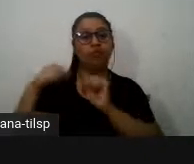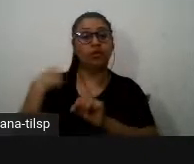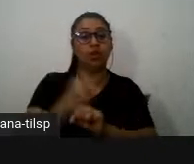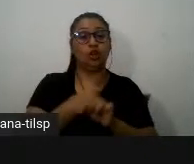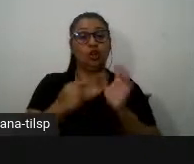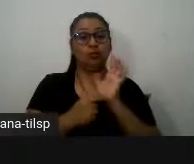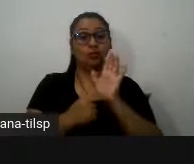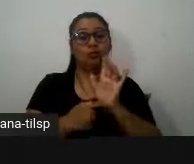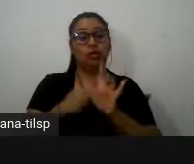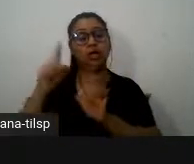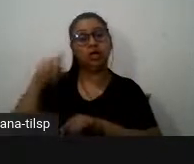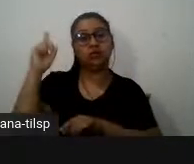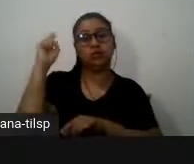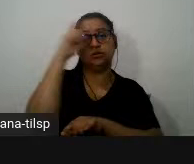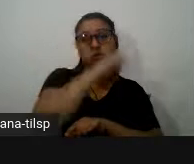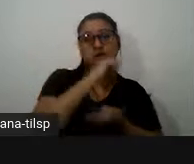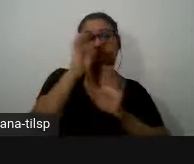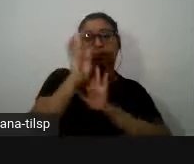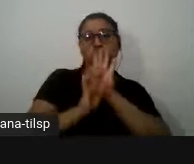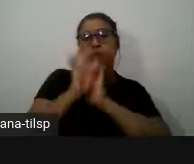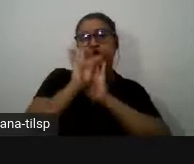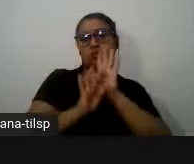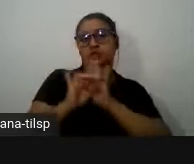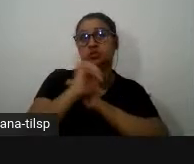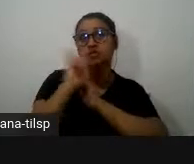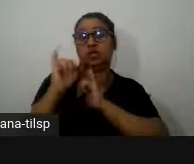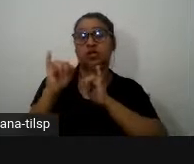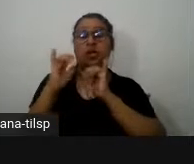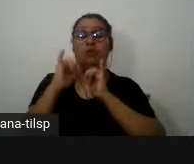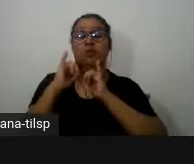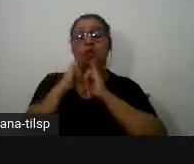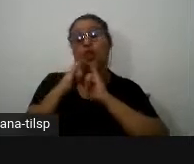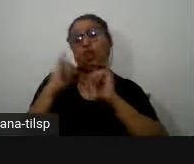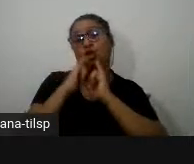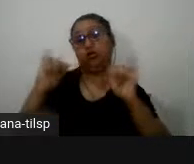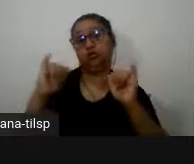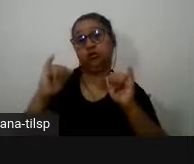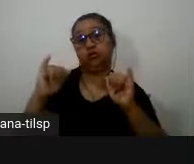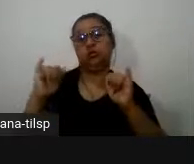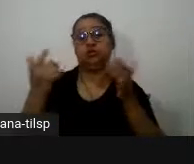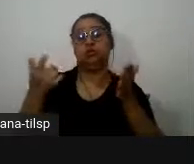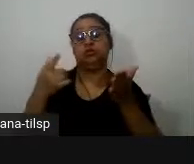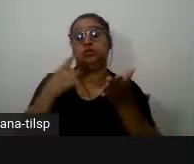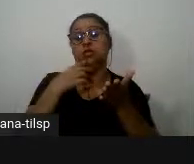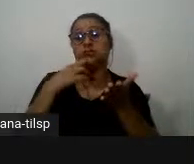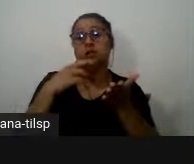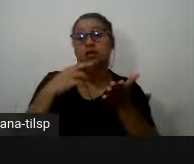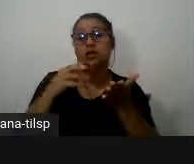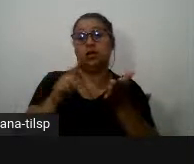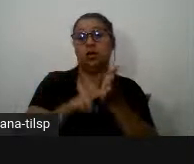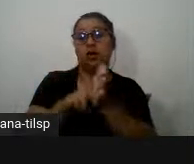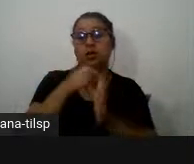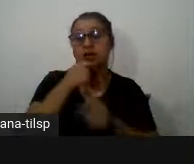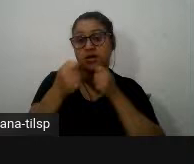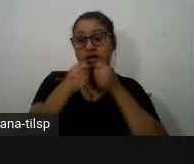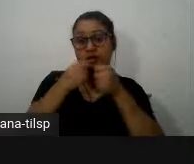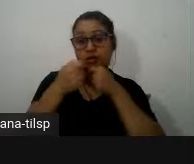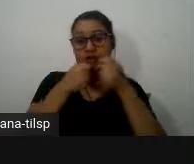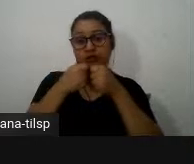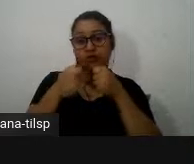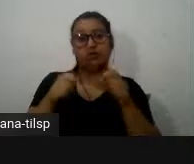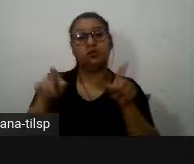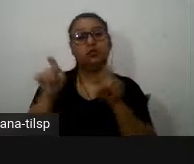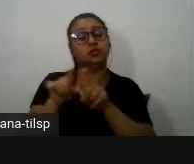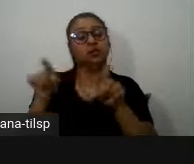dizer que este texto se é uma notícia se é uma entrevista ou se é uma reportagem daí nós assumirmos que na divulgação científica